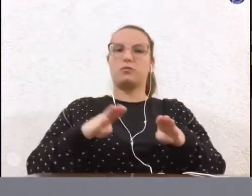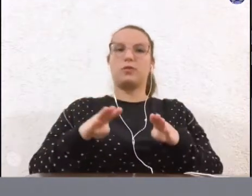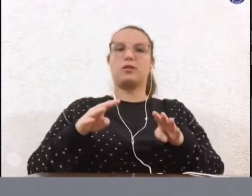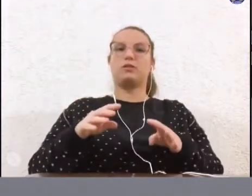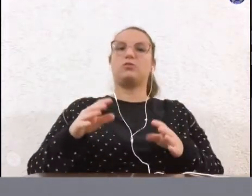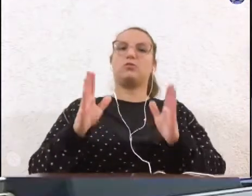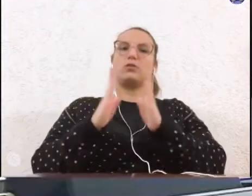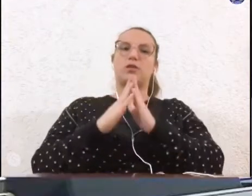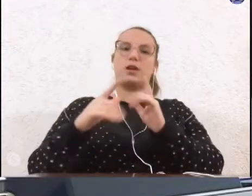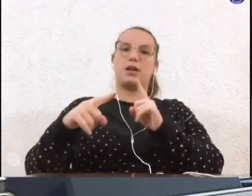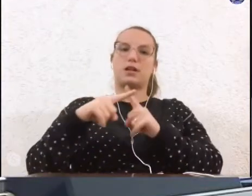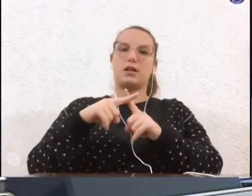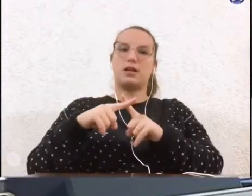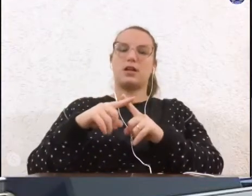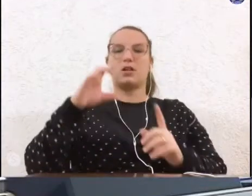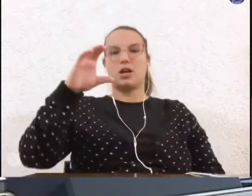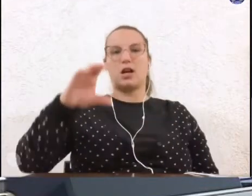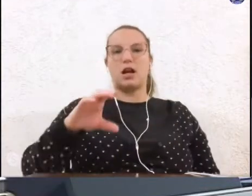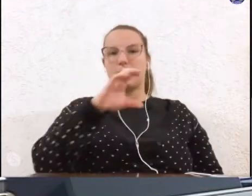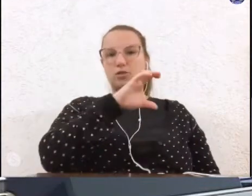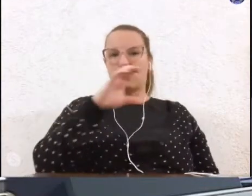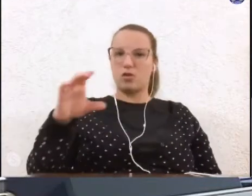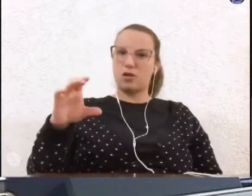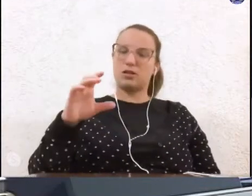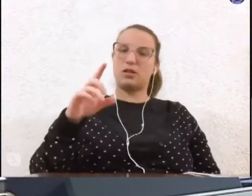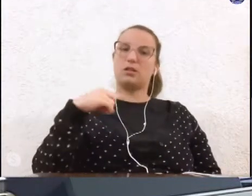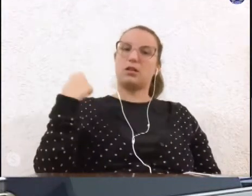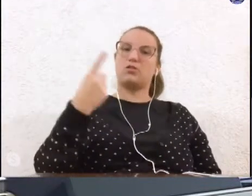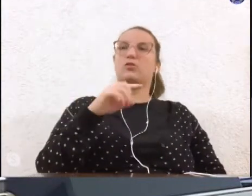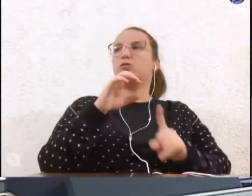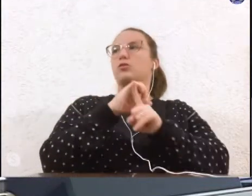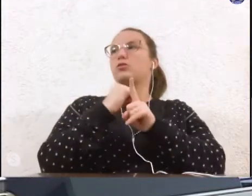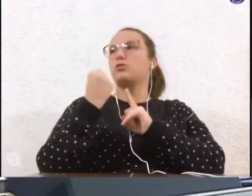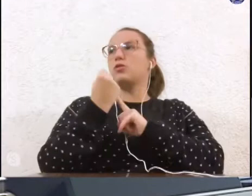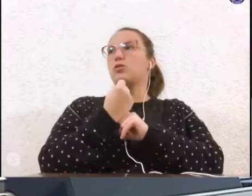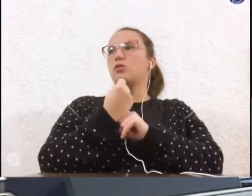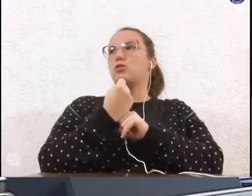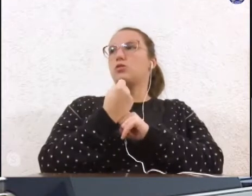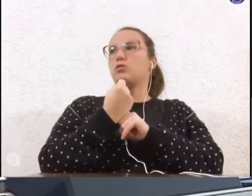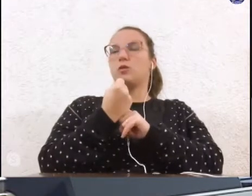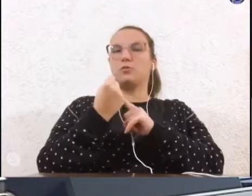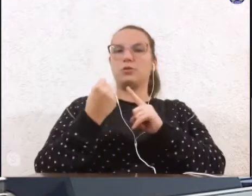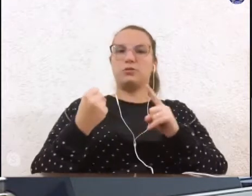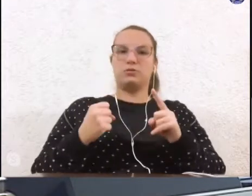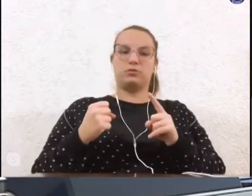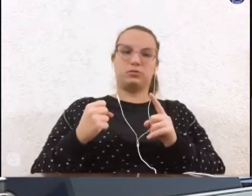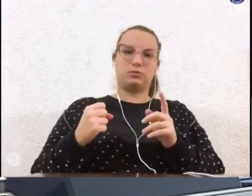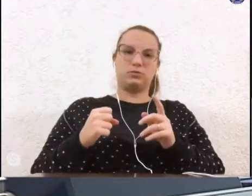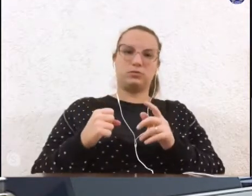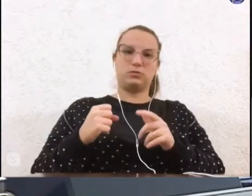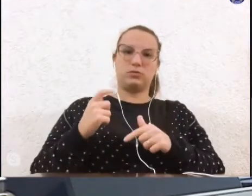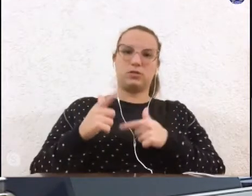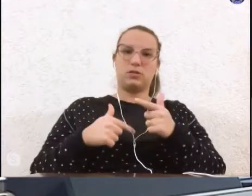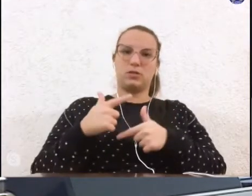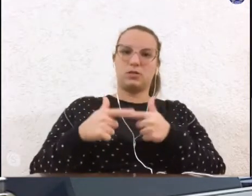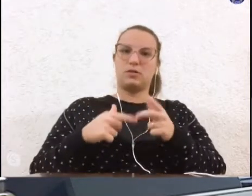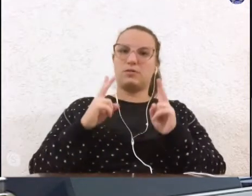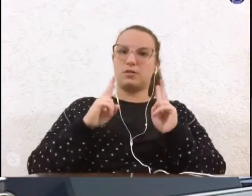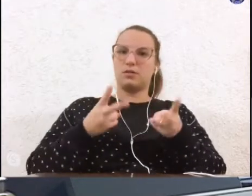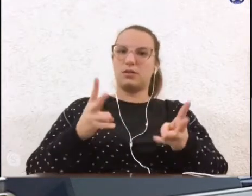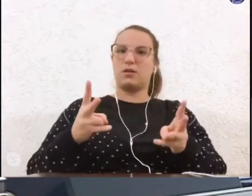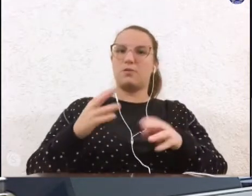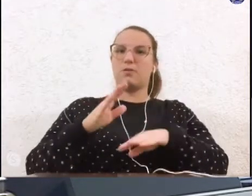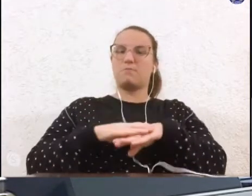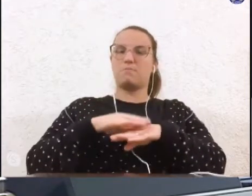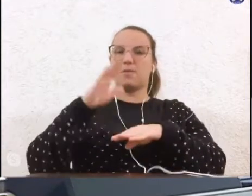Igreja Católica e em nossa sociedade com o espírito de servir sempre mais alto.